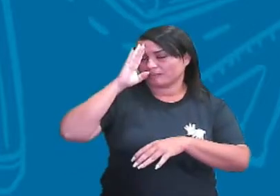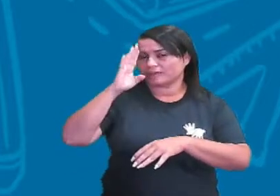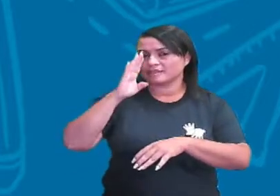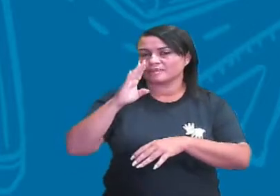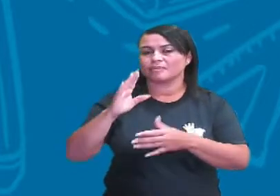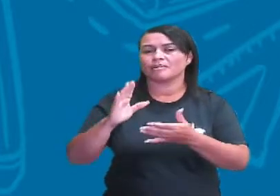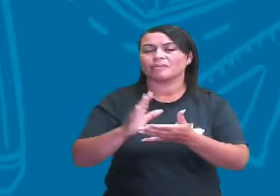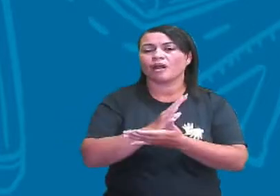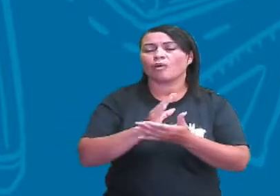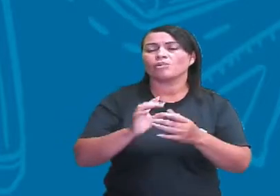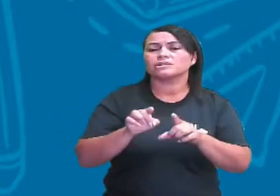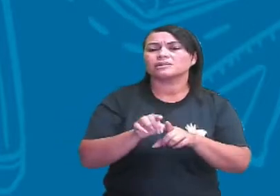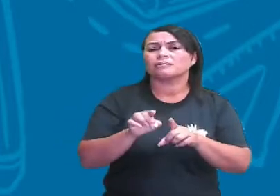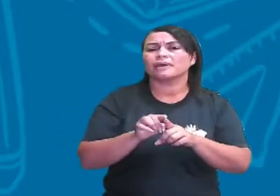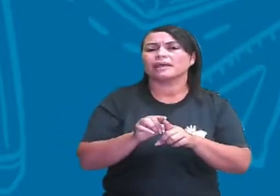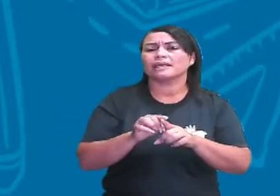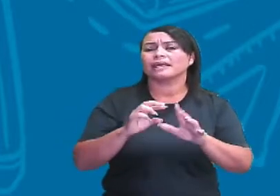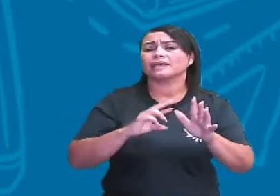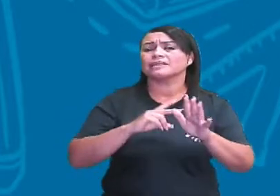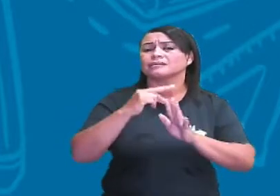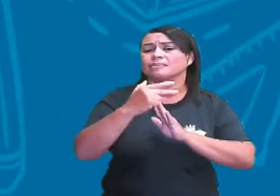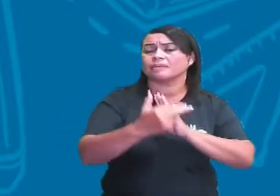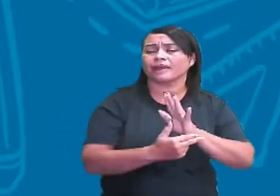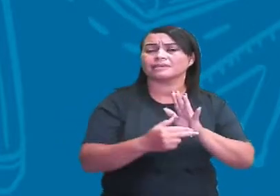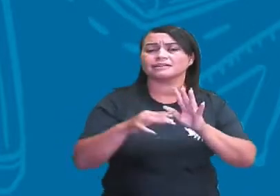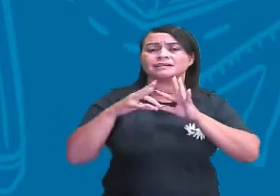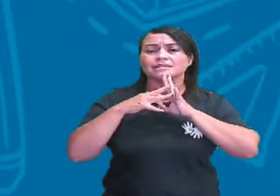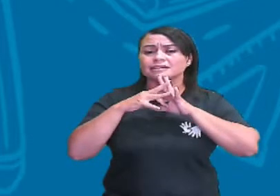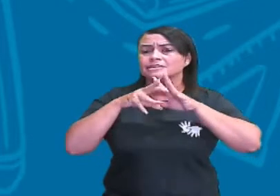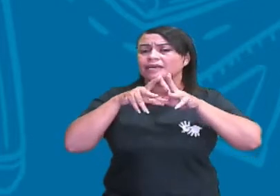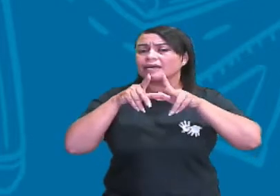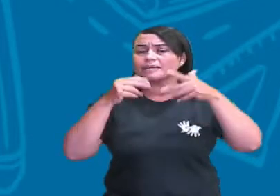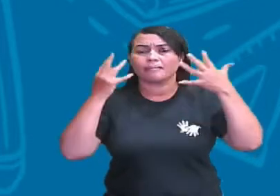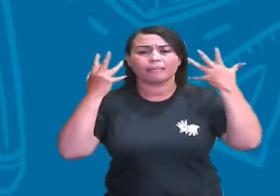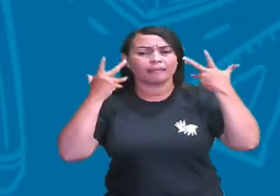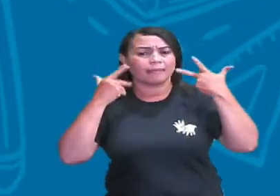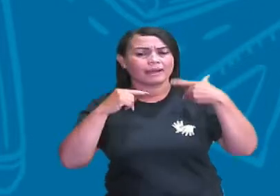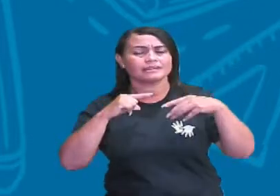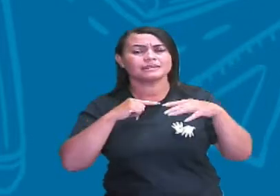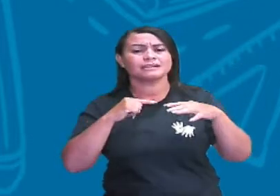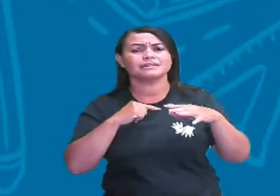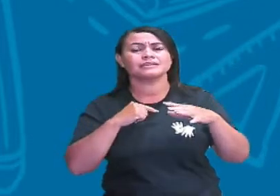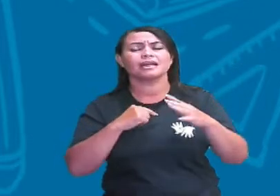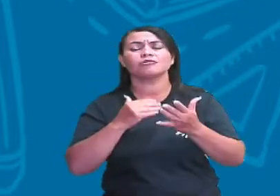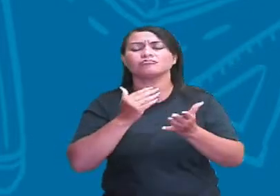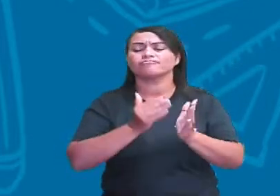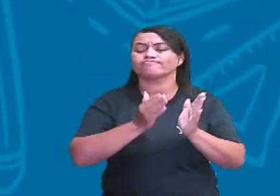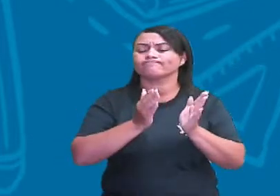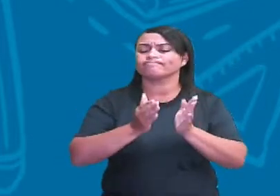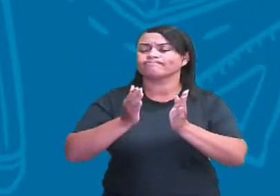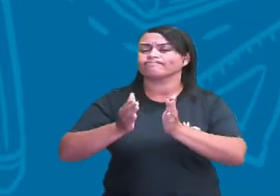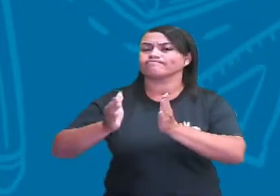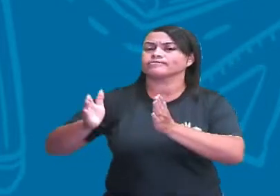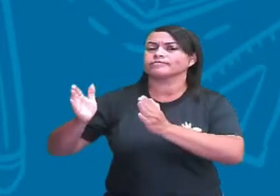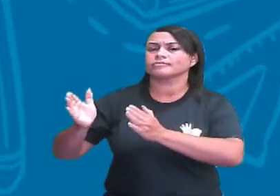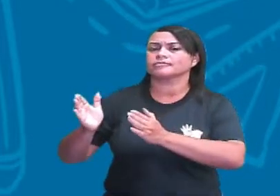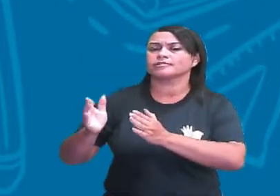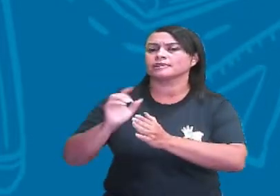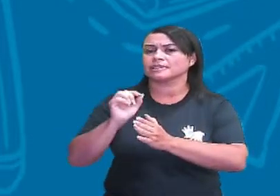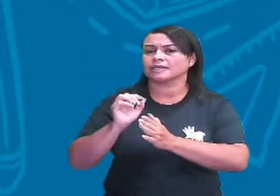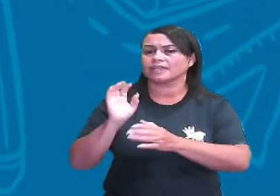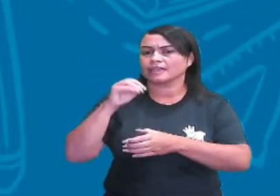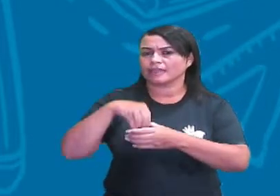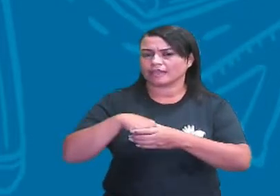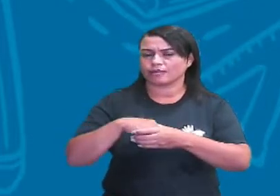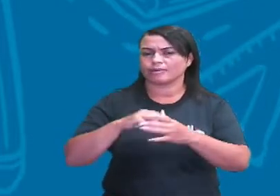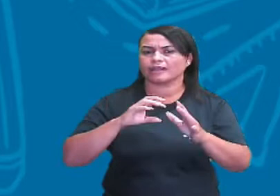espécies de animais, né? E a partir dessa sequência lógica de alimentação dentro da cadeia alimentar, nós